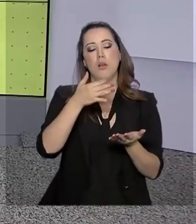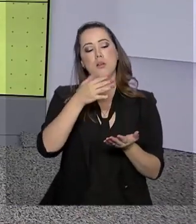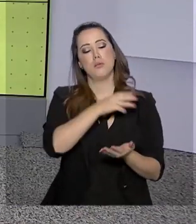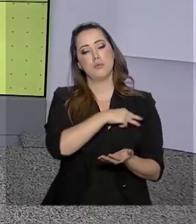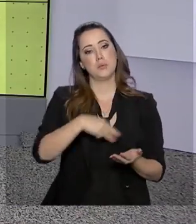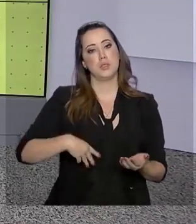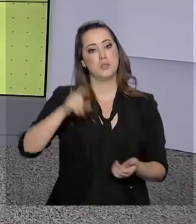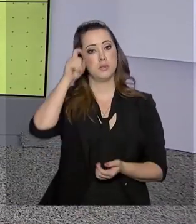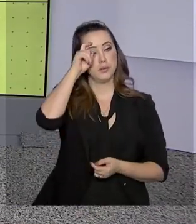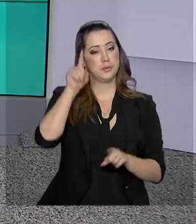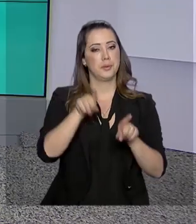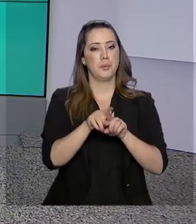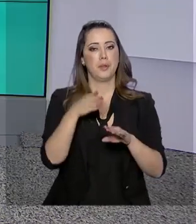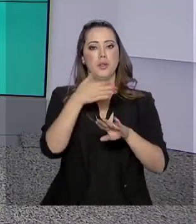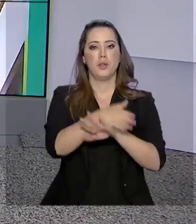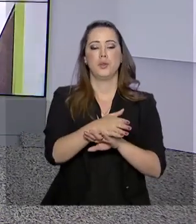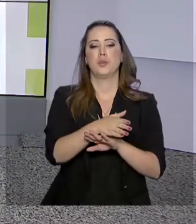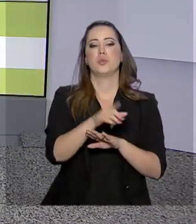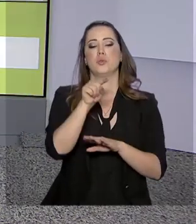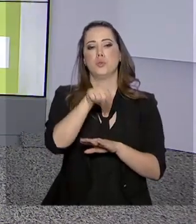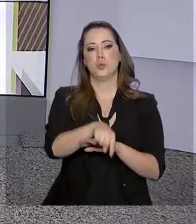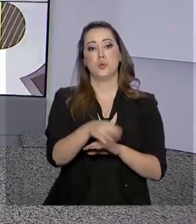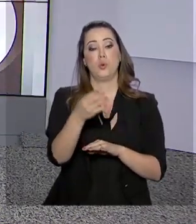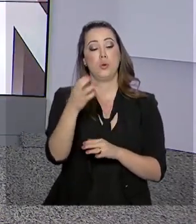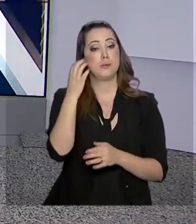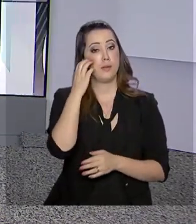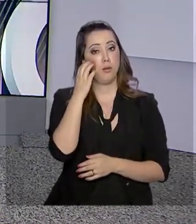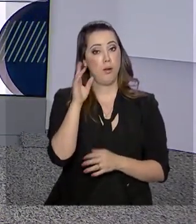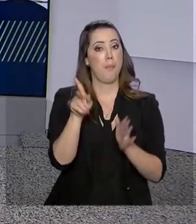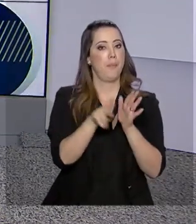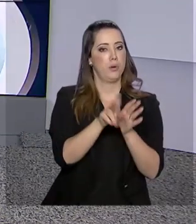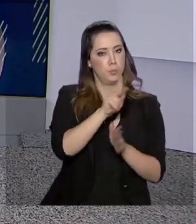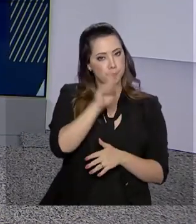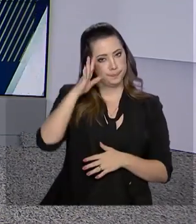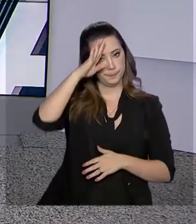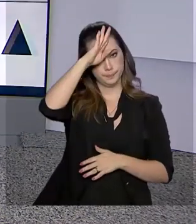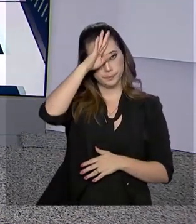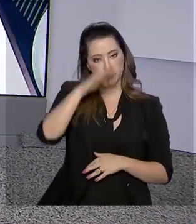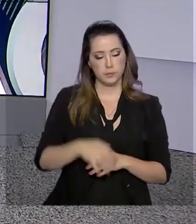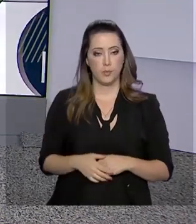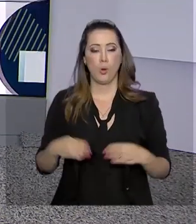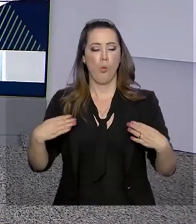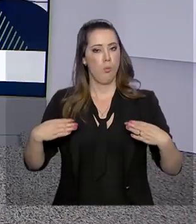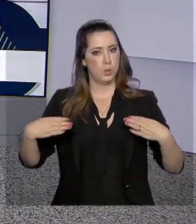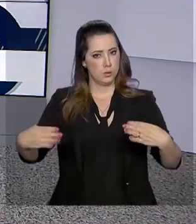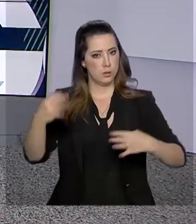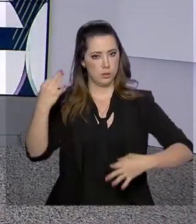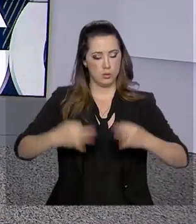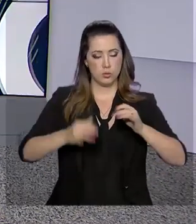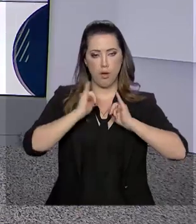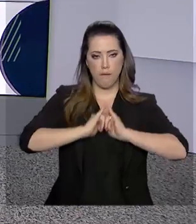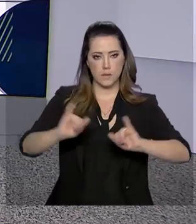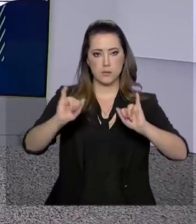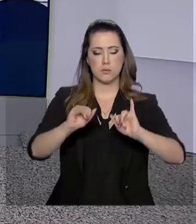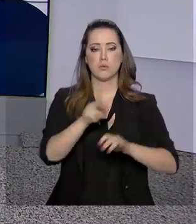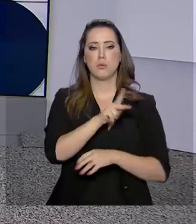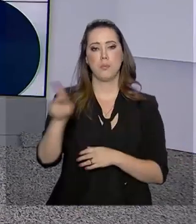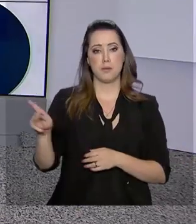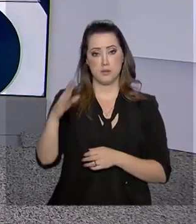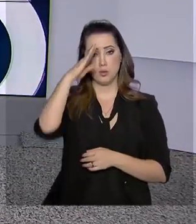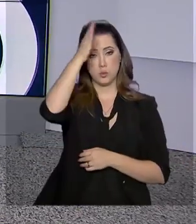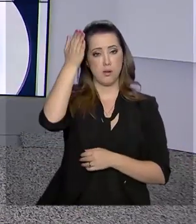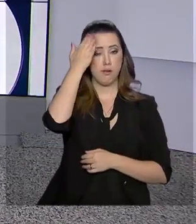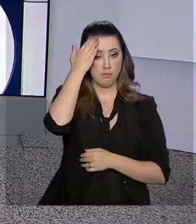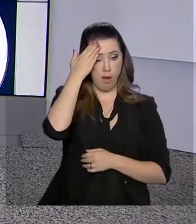também atacou aparelhos celulares utilizados pelo presidente Jair Bolsonaro. O Ministério da Justiça informou que o presidente já foi